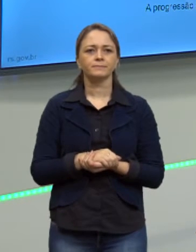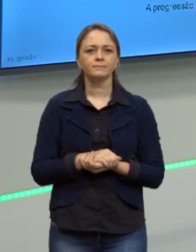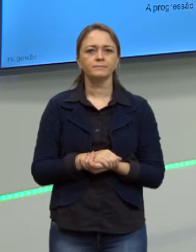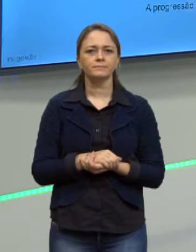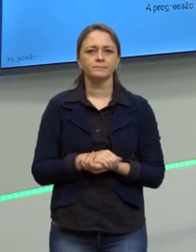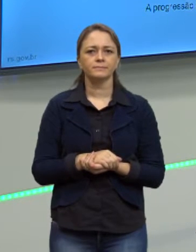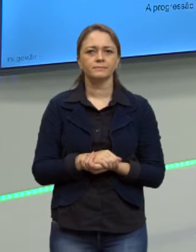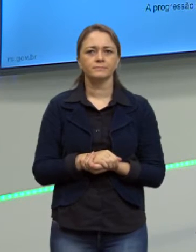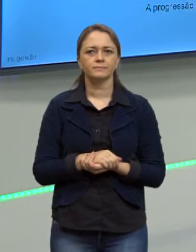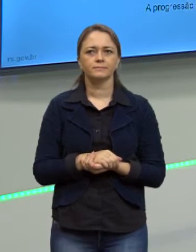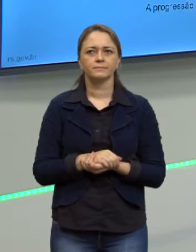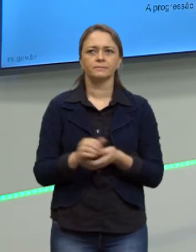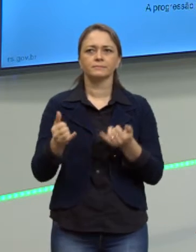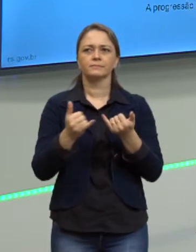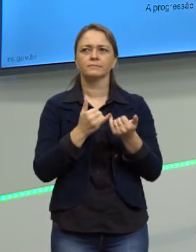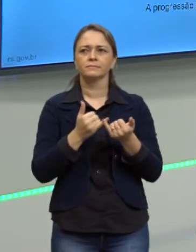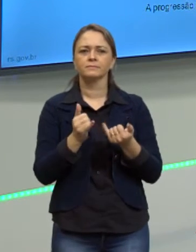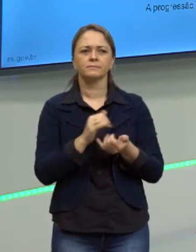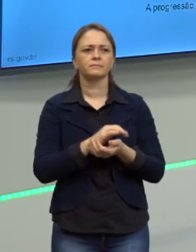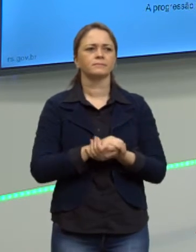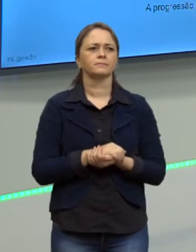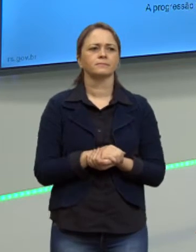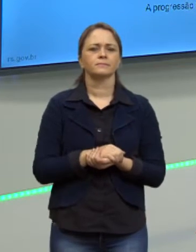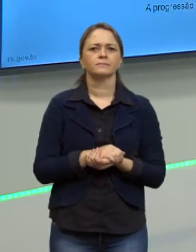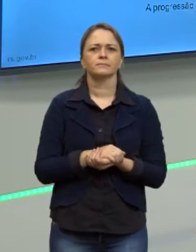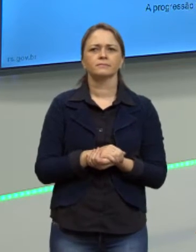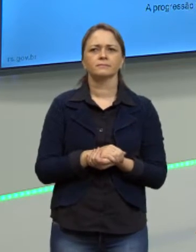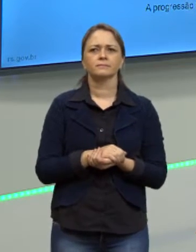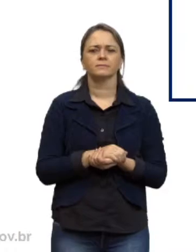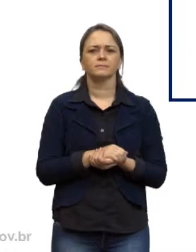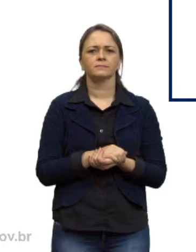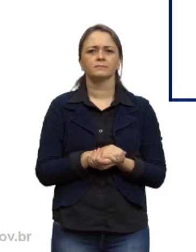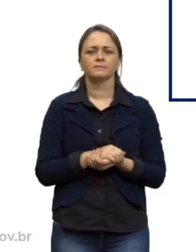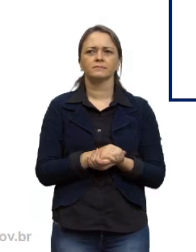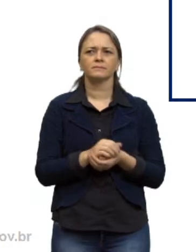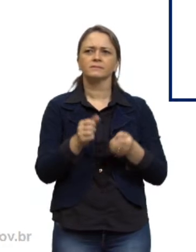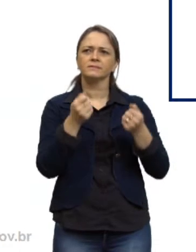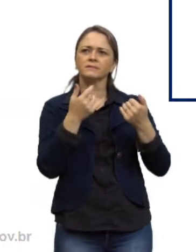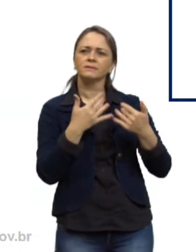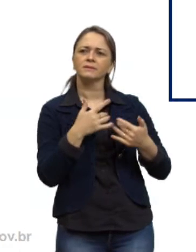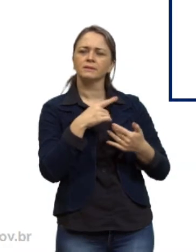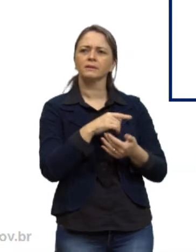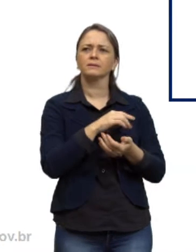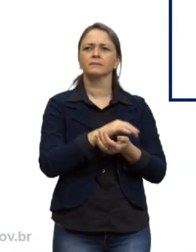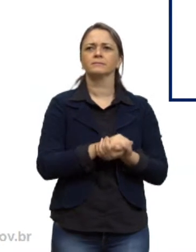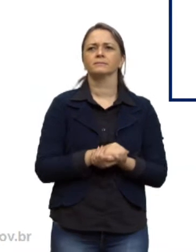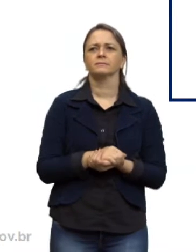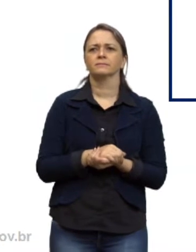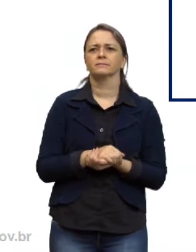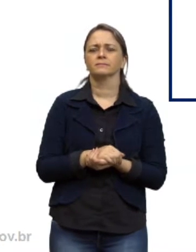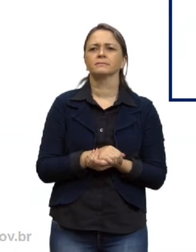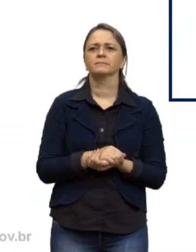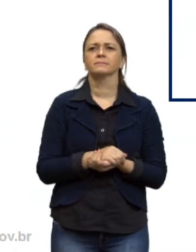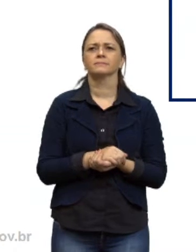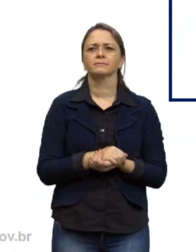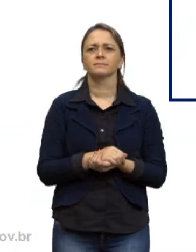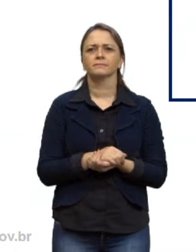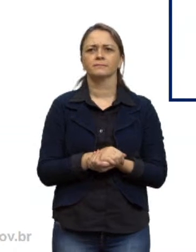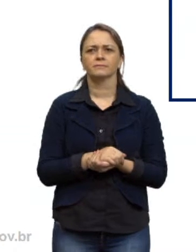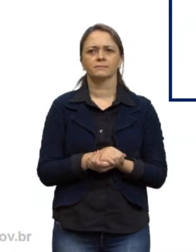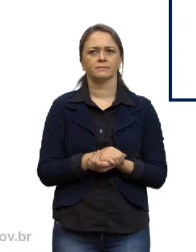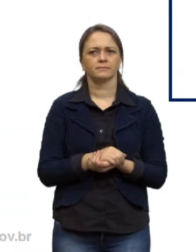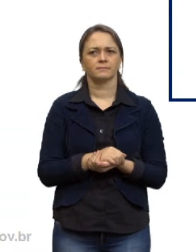Por exemplo, eu vou dar esse exemplo aqui, nós vamos comentar o exemplo, certo? e eu vou chamar um intervalinho, certo?